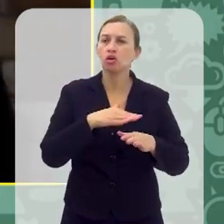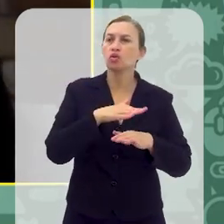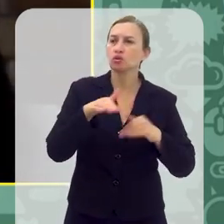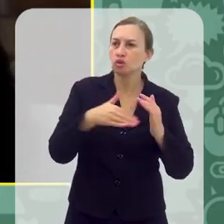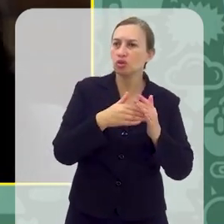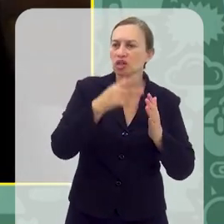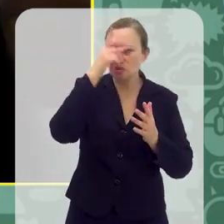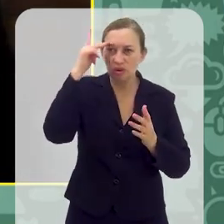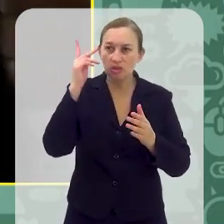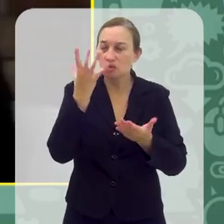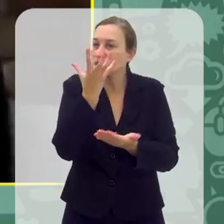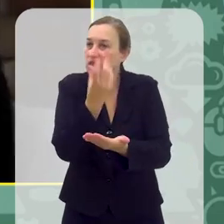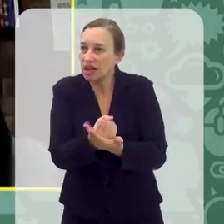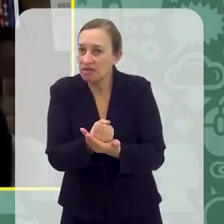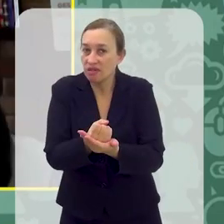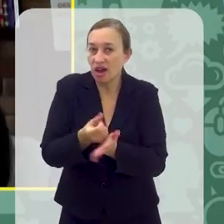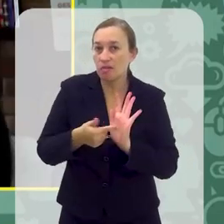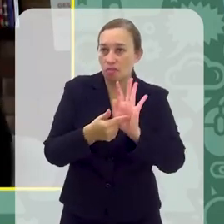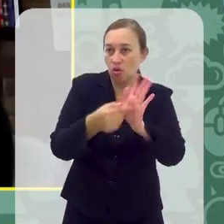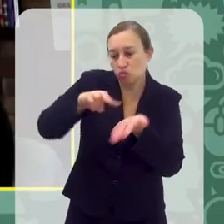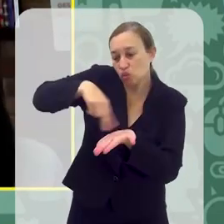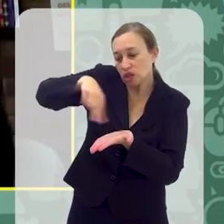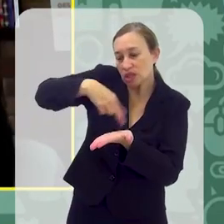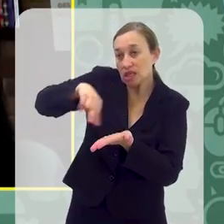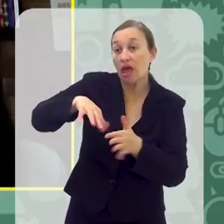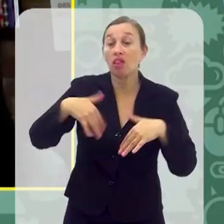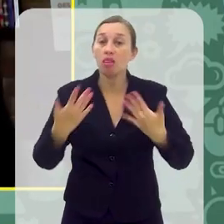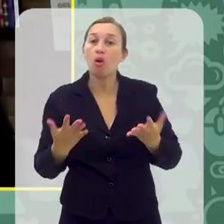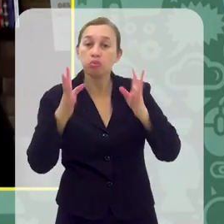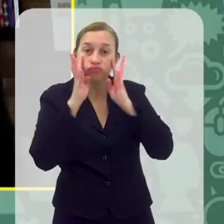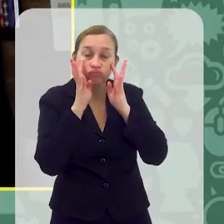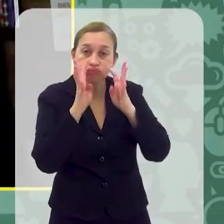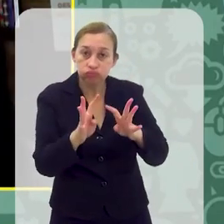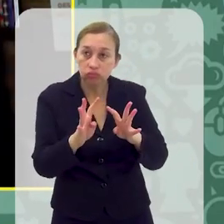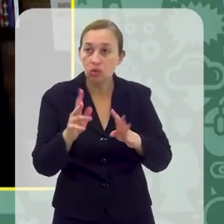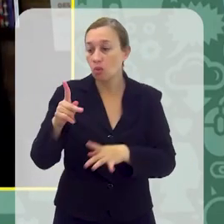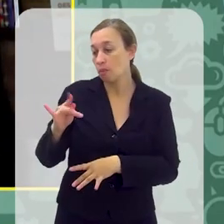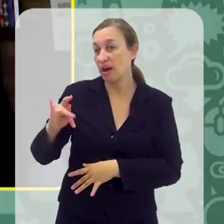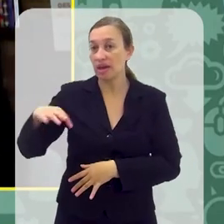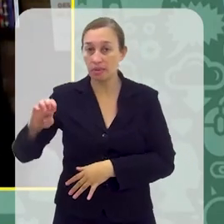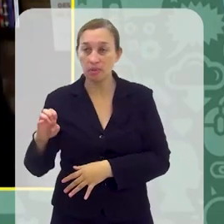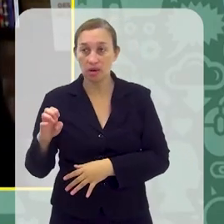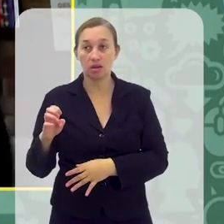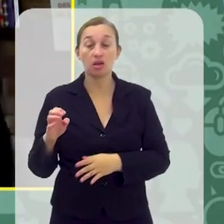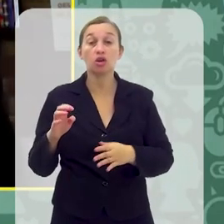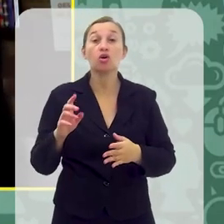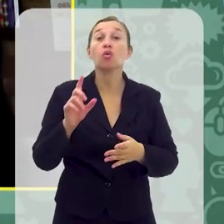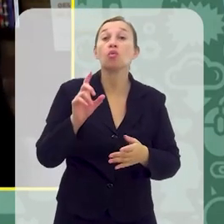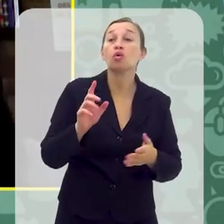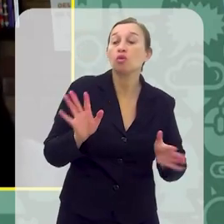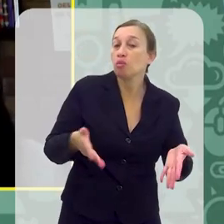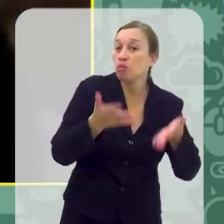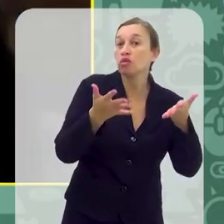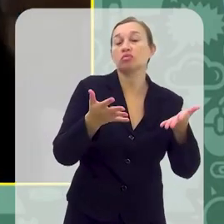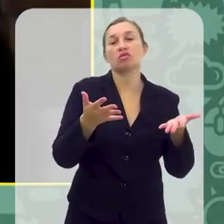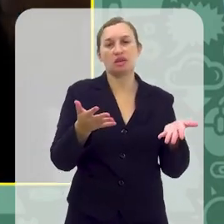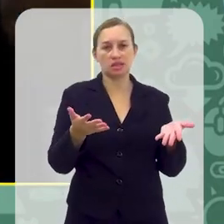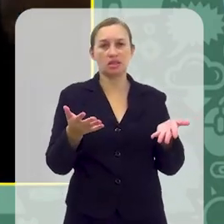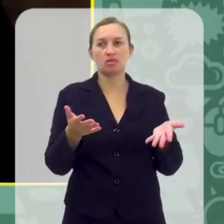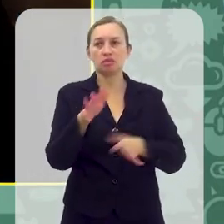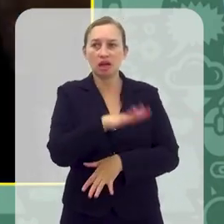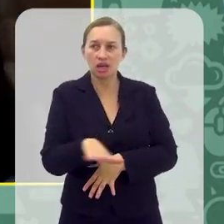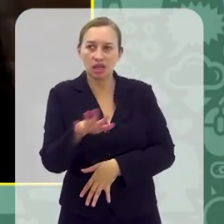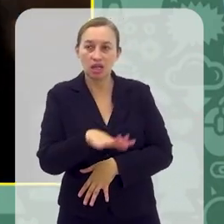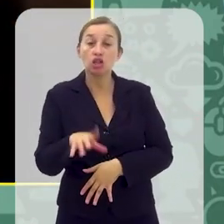então, todo mundo começa a gravar e posta uma dancinha, né, então, precisa estar atento dos motivos que está fazendo isso,